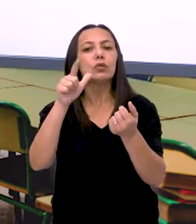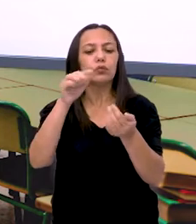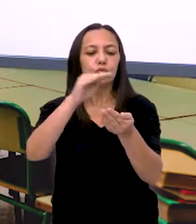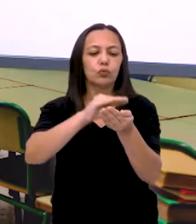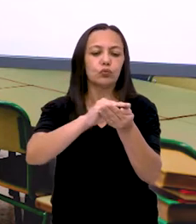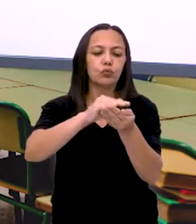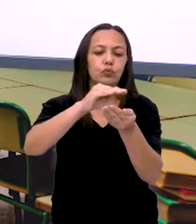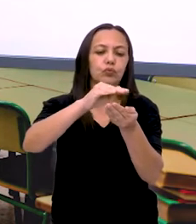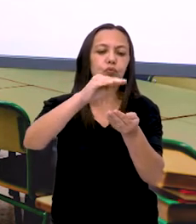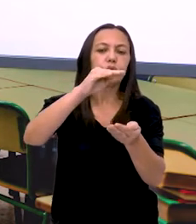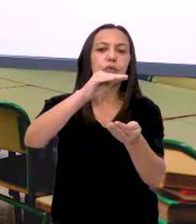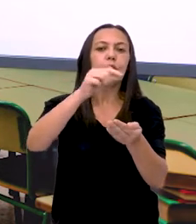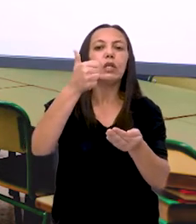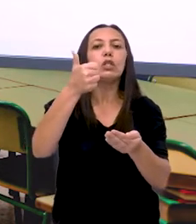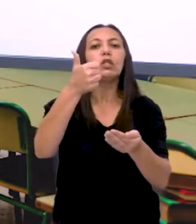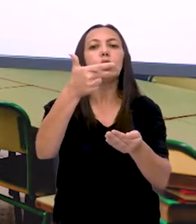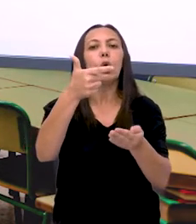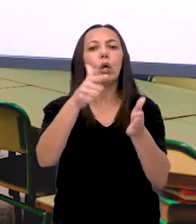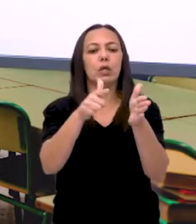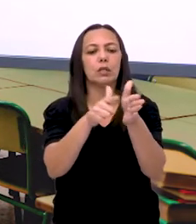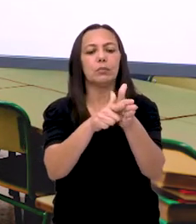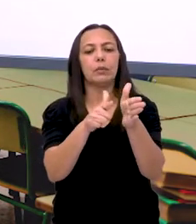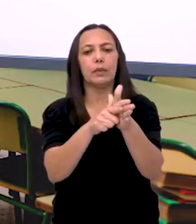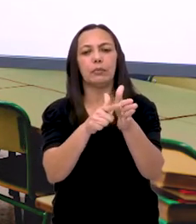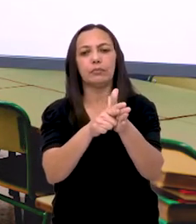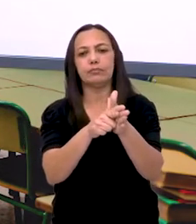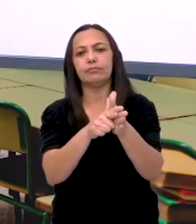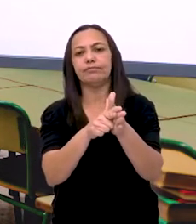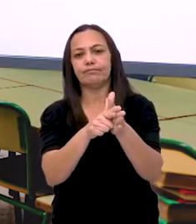Marina conseguiu juntar doze cédulas. Tá?